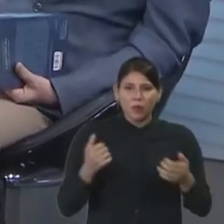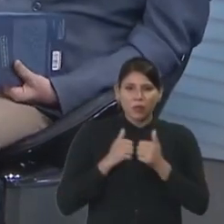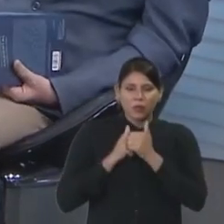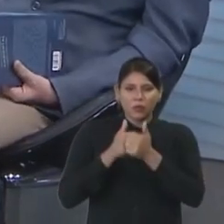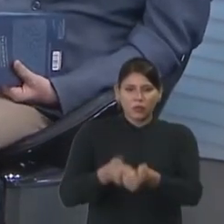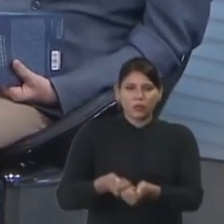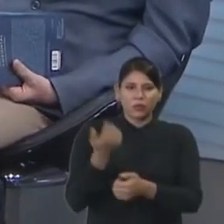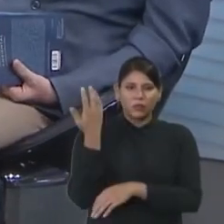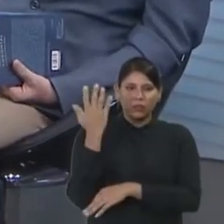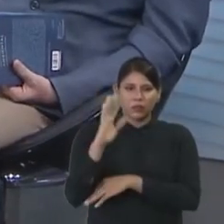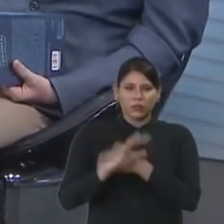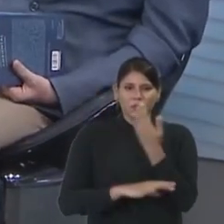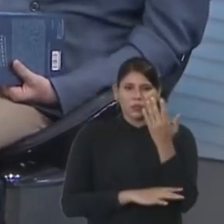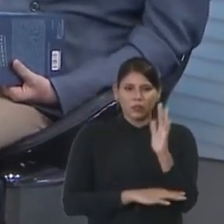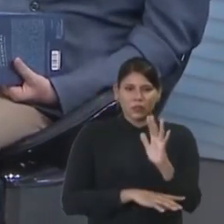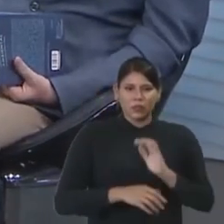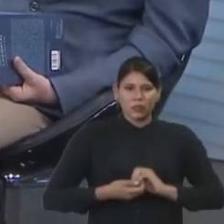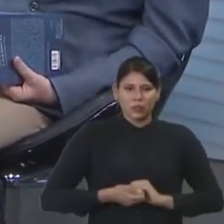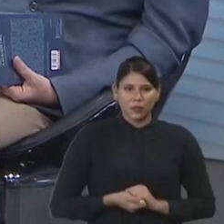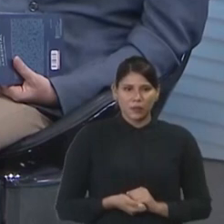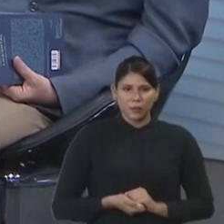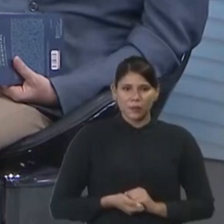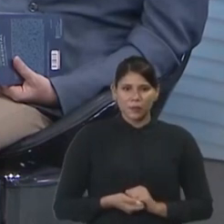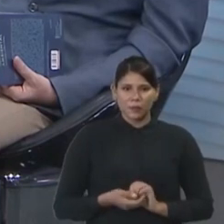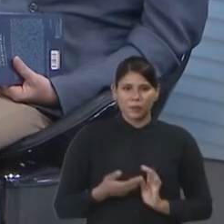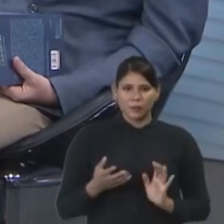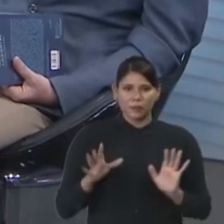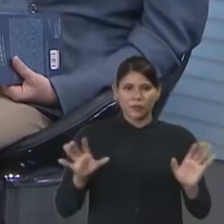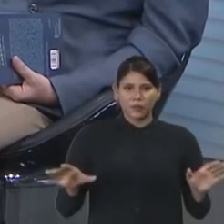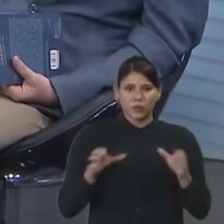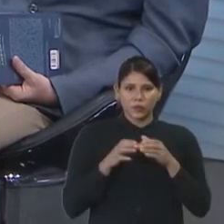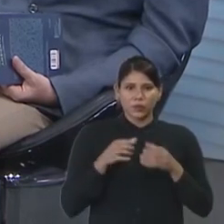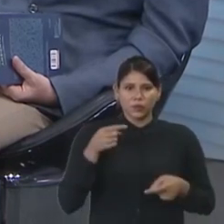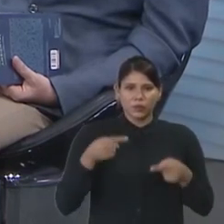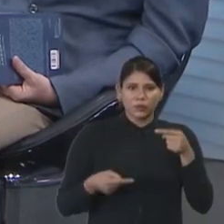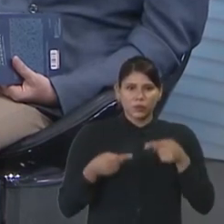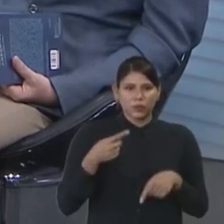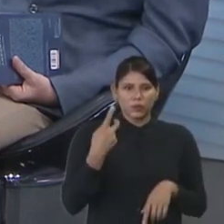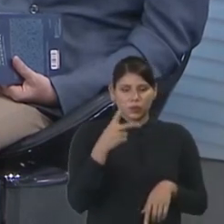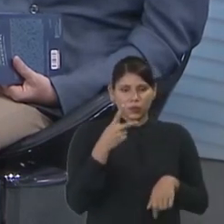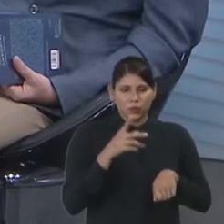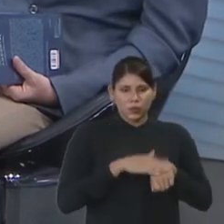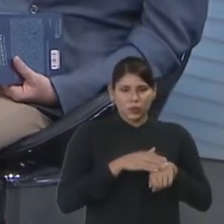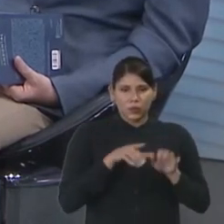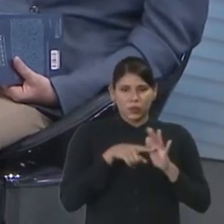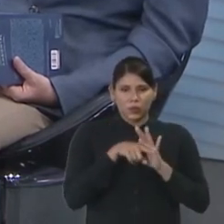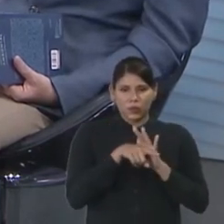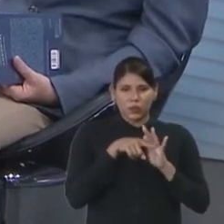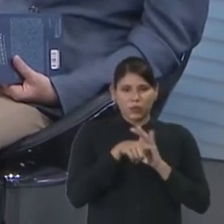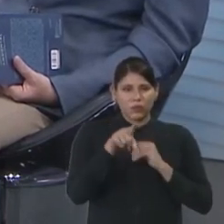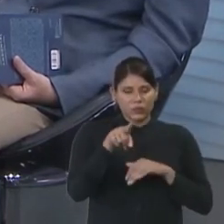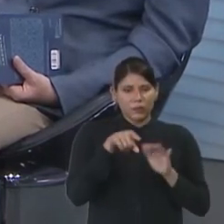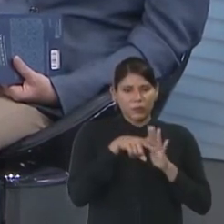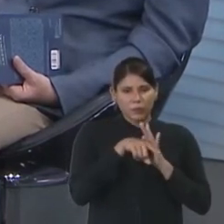boa onda. Ela é saudável. A classe política, pela sua pesquisa, a senhora só apurou